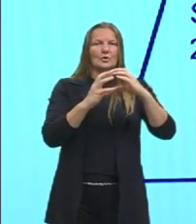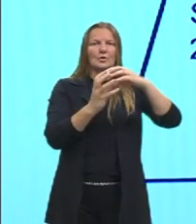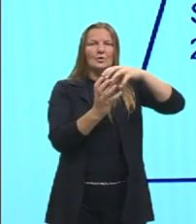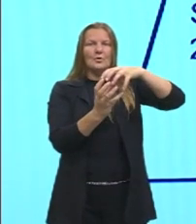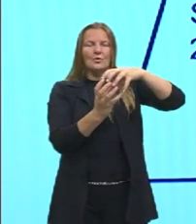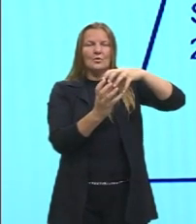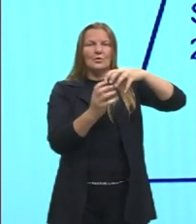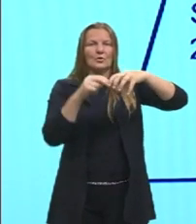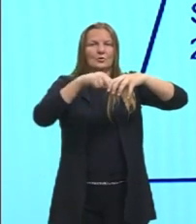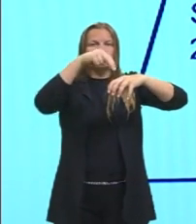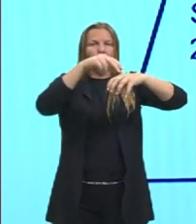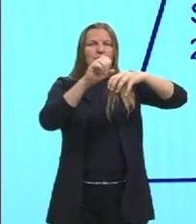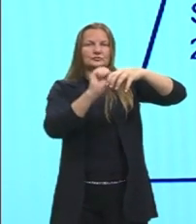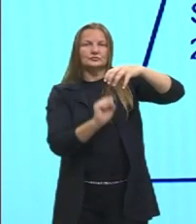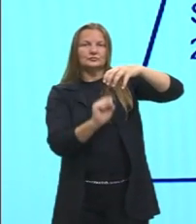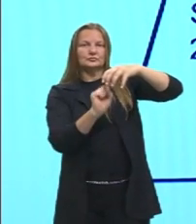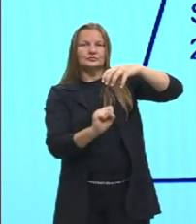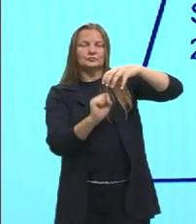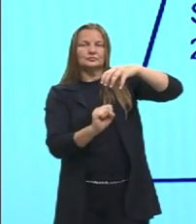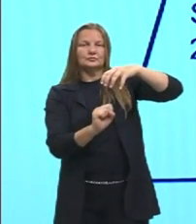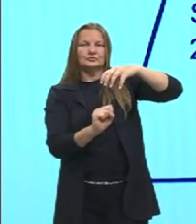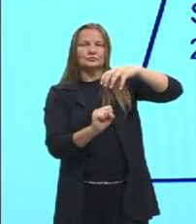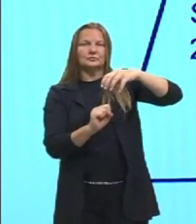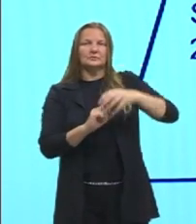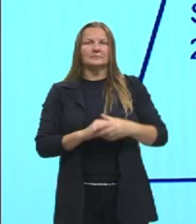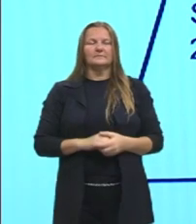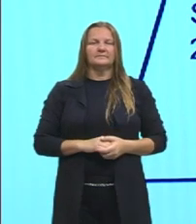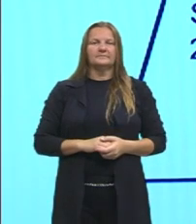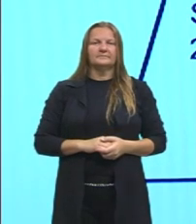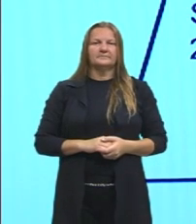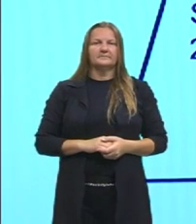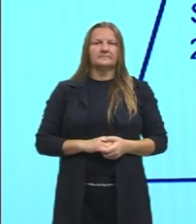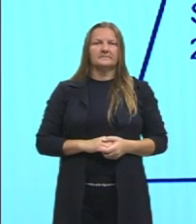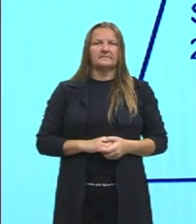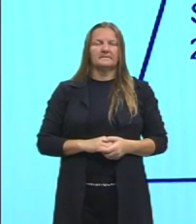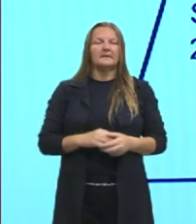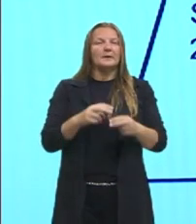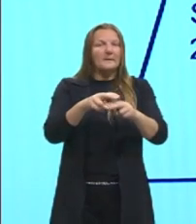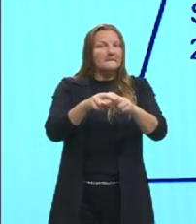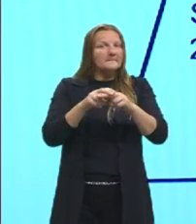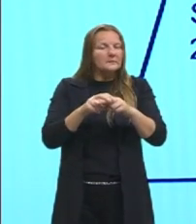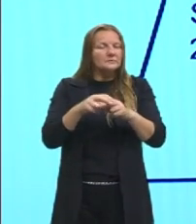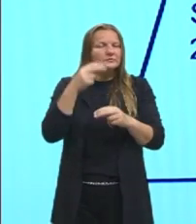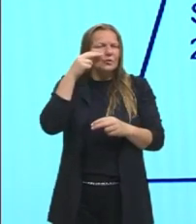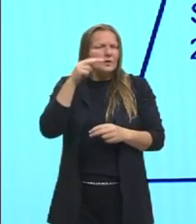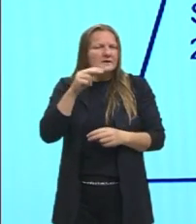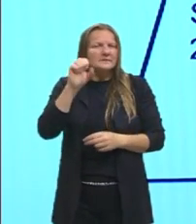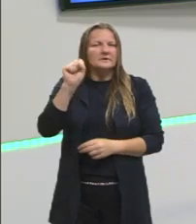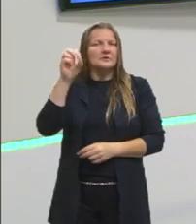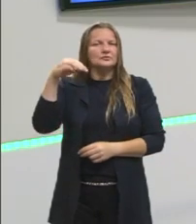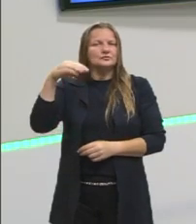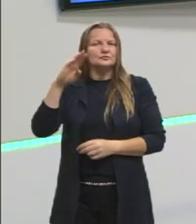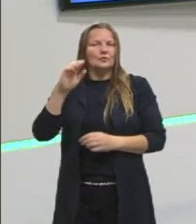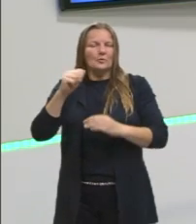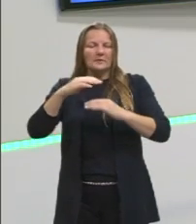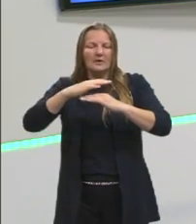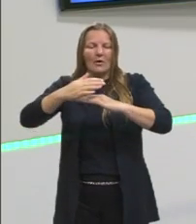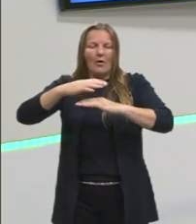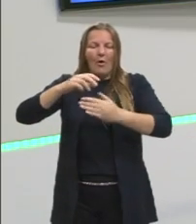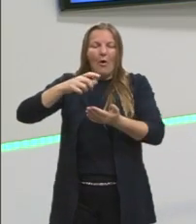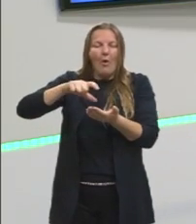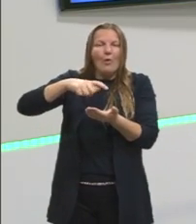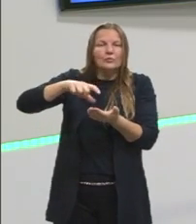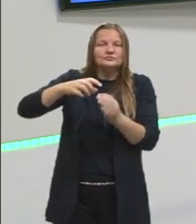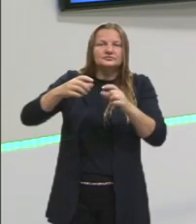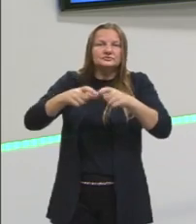vai acontecer com a nossa sombra? Ela vai ser projetada para o sul, tá, gurizada? Ela vai ser projetada para o sul, e aí nós vamos ficar com a